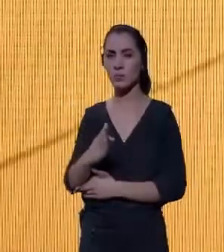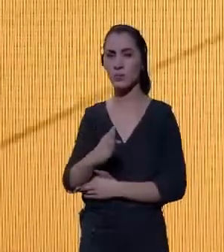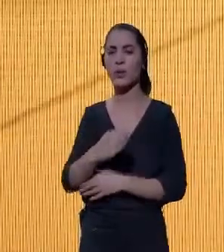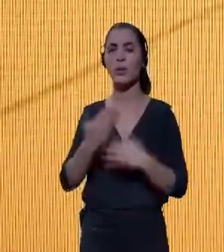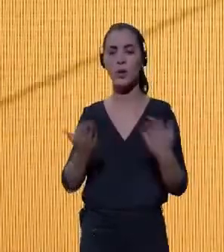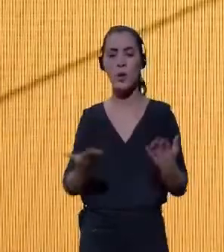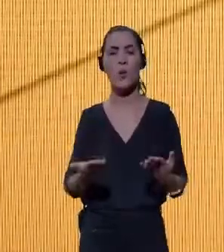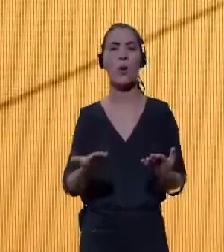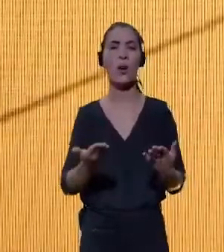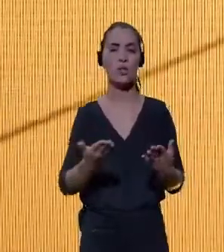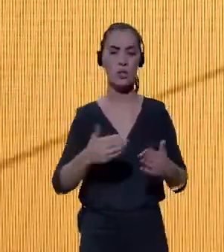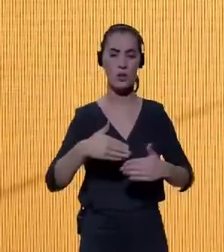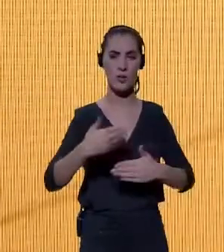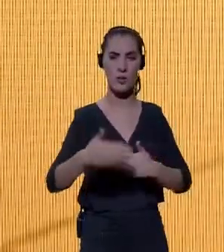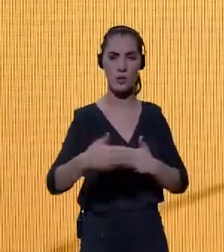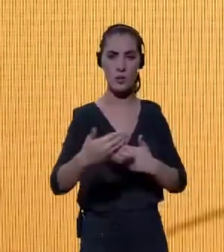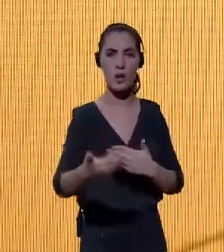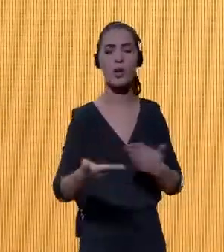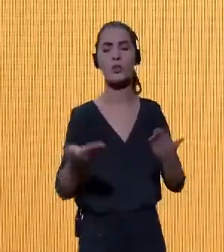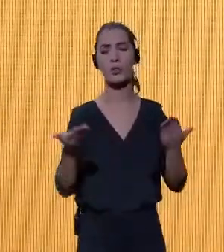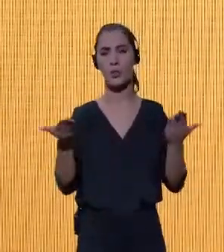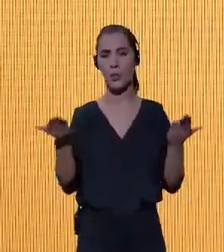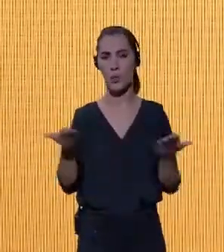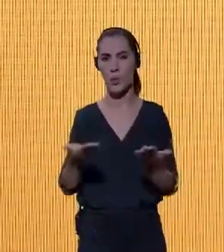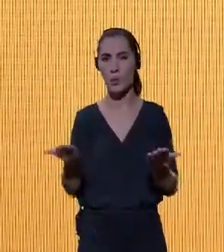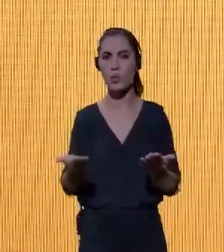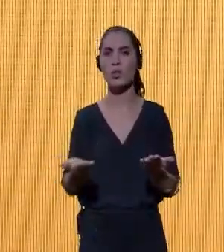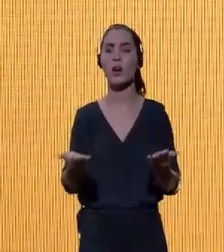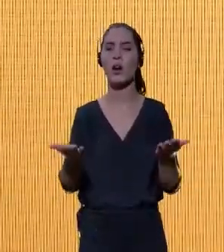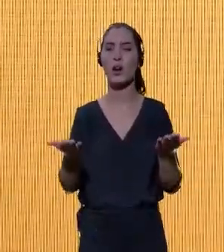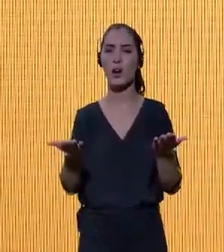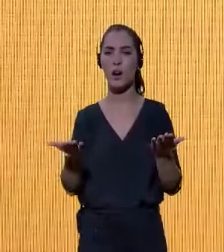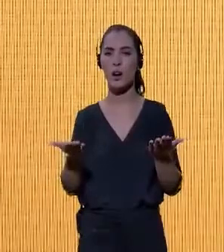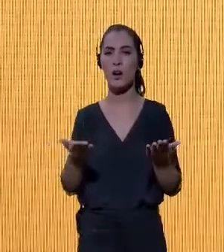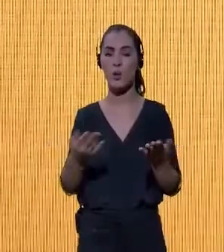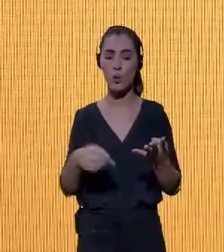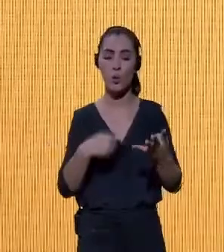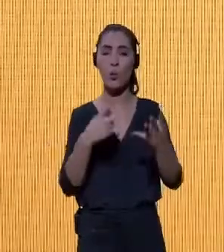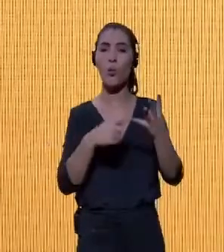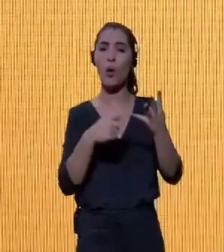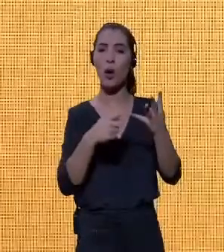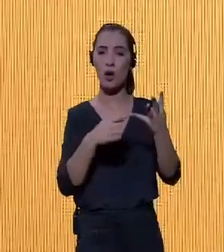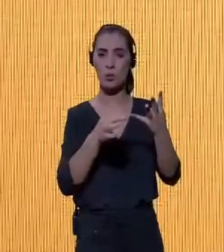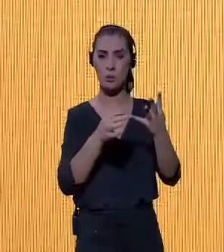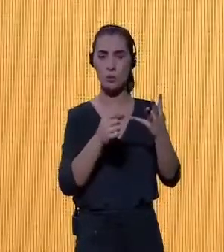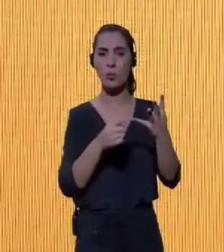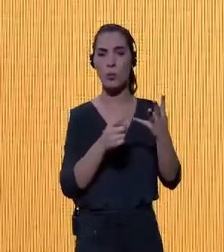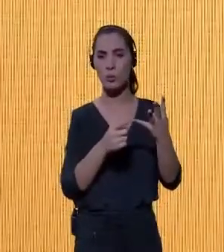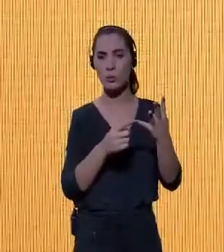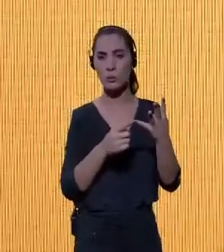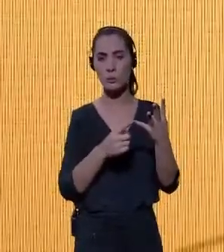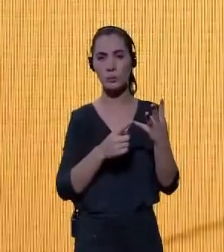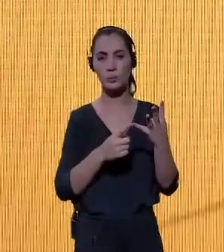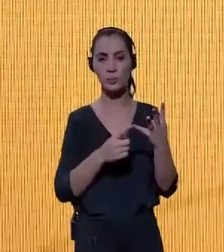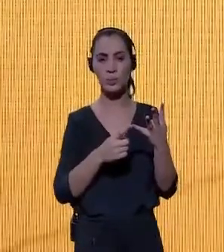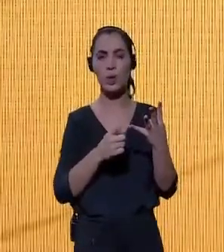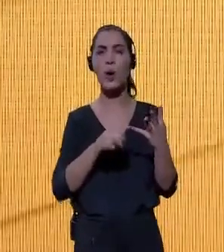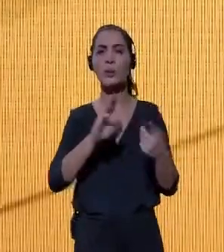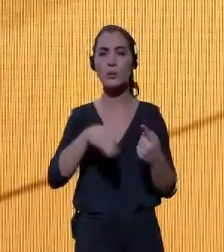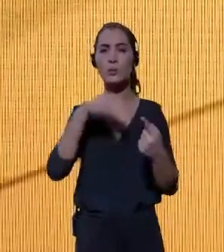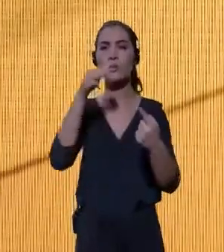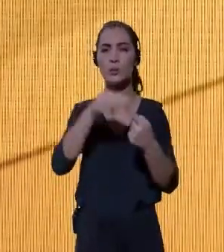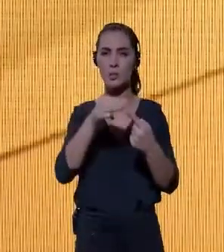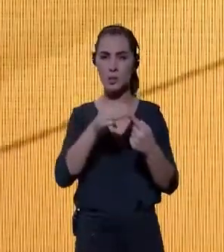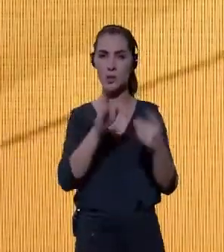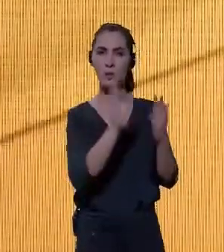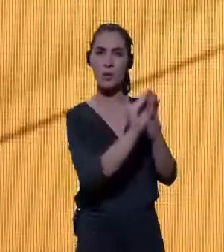Plano ABDE 2030. Passo agora já para o quarto elemento, a quarta missão do